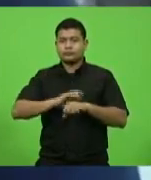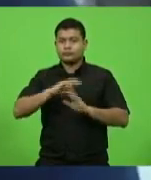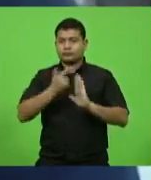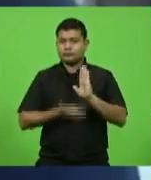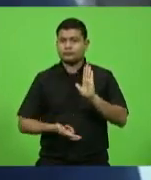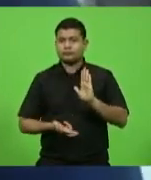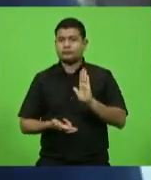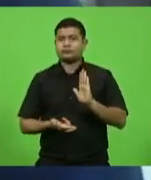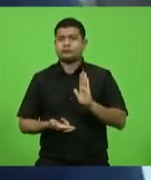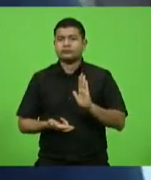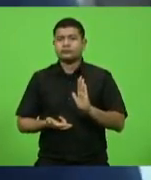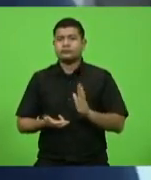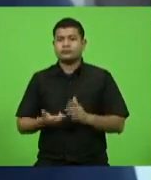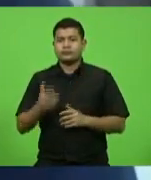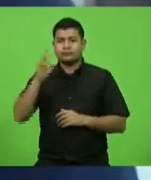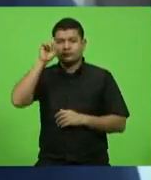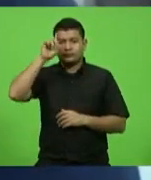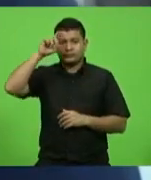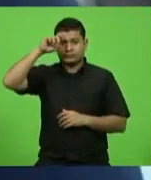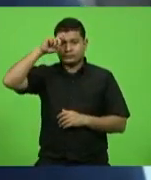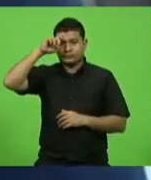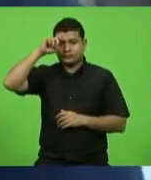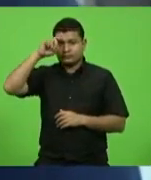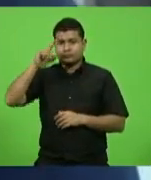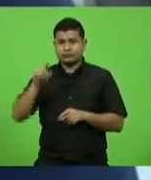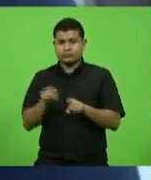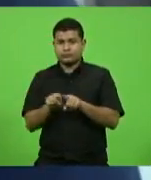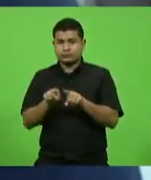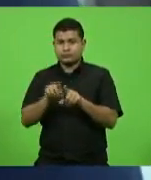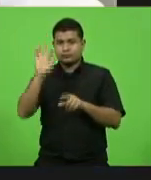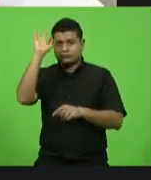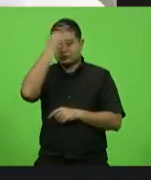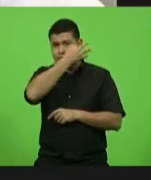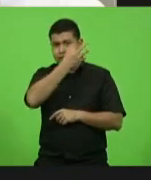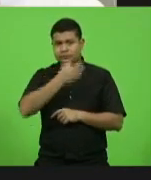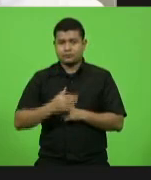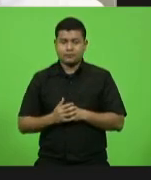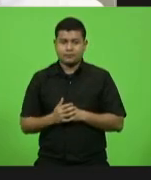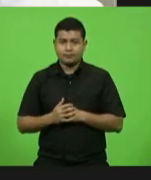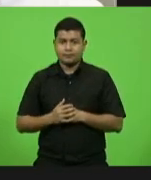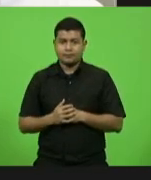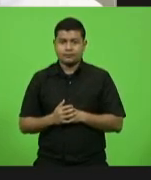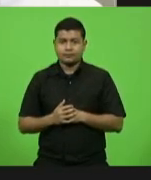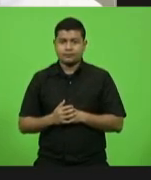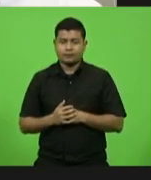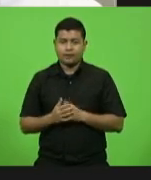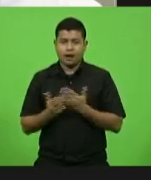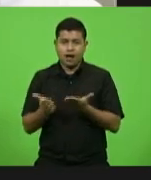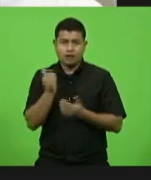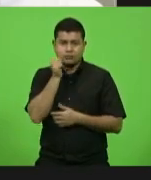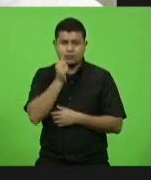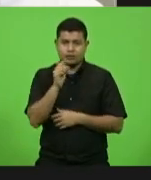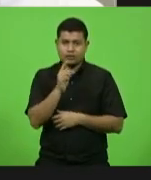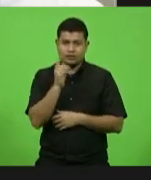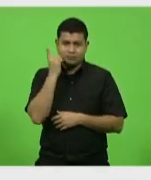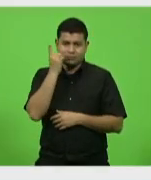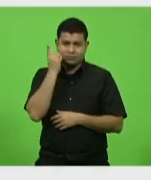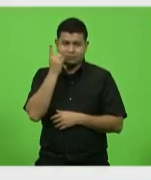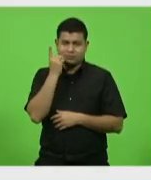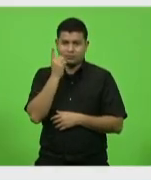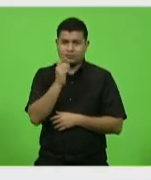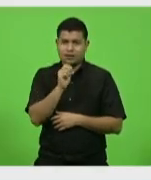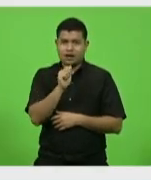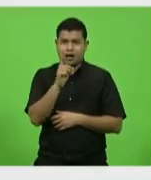Deputado Marcos Vieira. Deputado Fabiano da Luz. Deputada Ada de Luca, vota. No deputado José